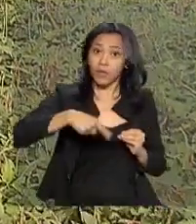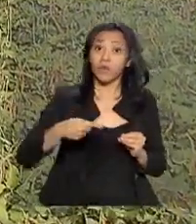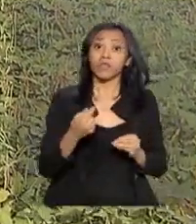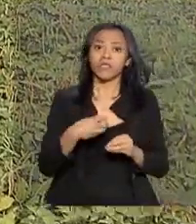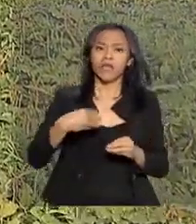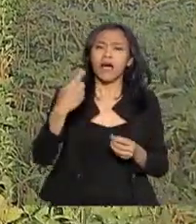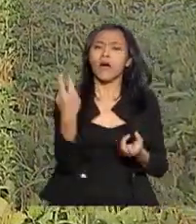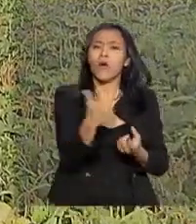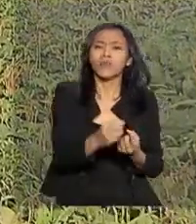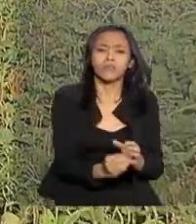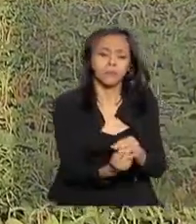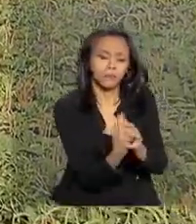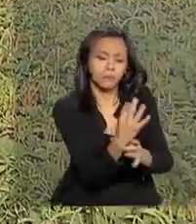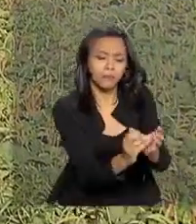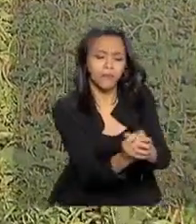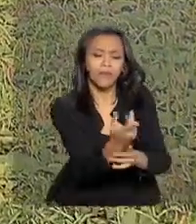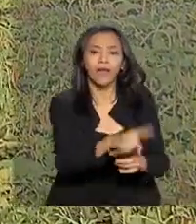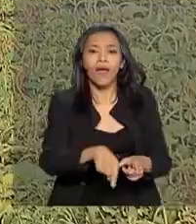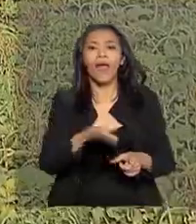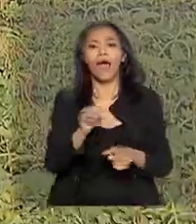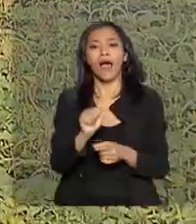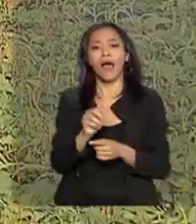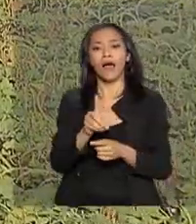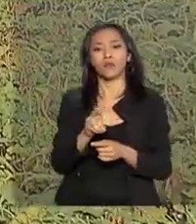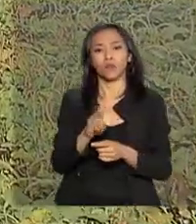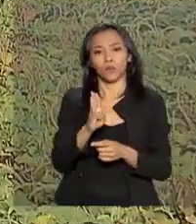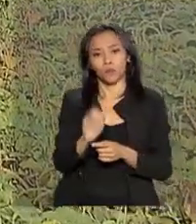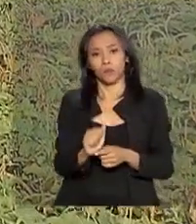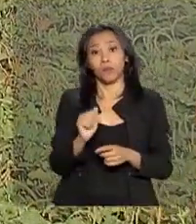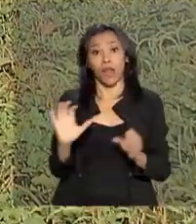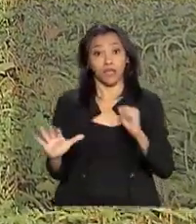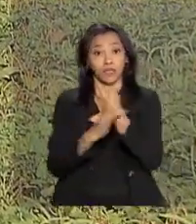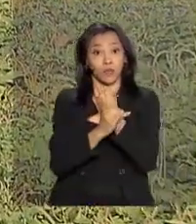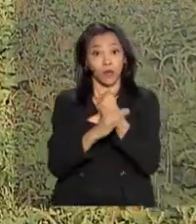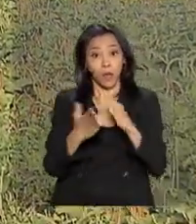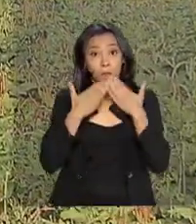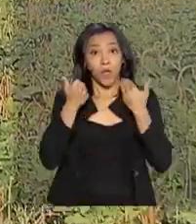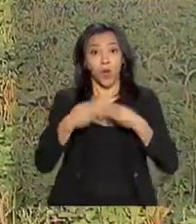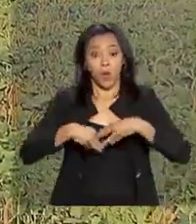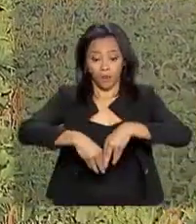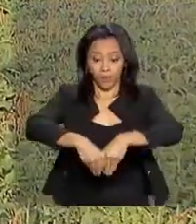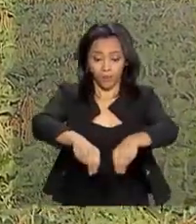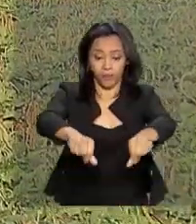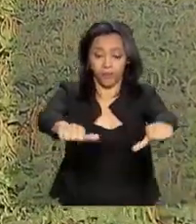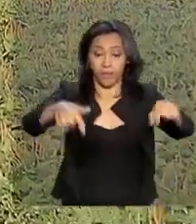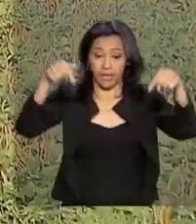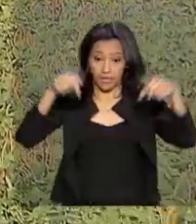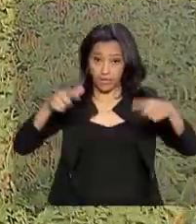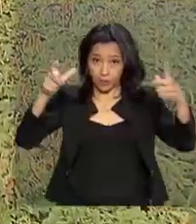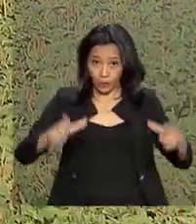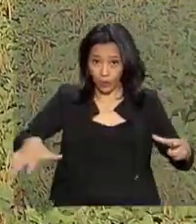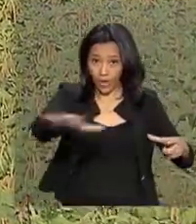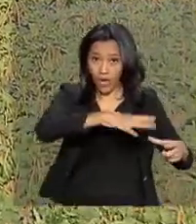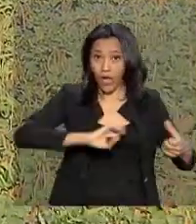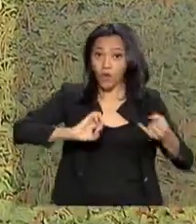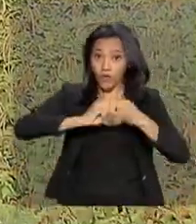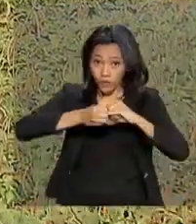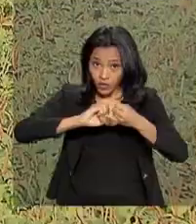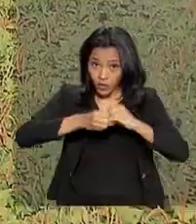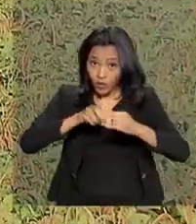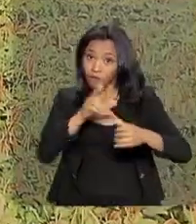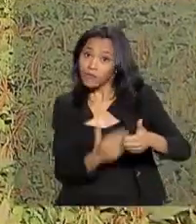naturais e ajudam a segurar a umidade do solo. Nesta área, por exemplo, a safra de feijão vai ser